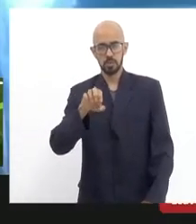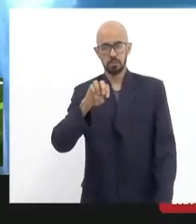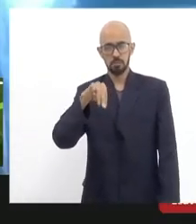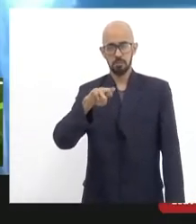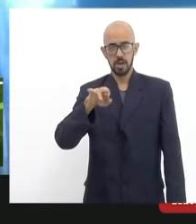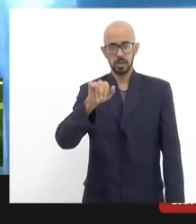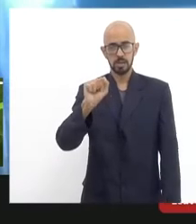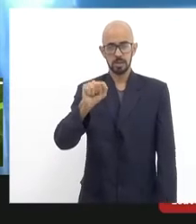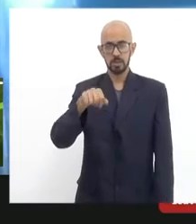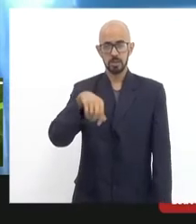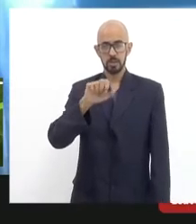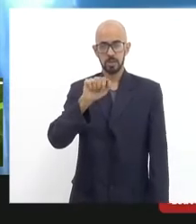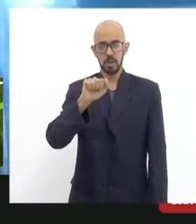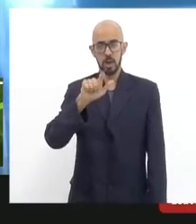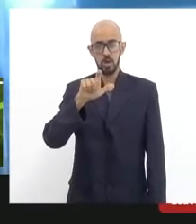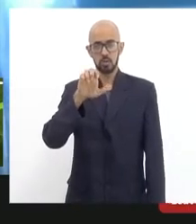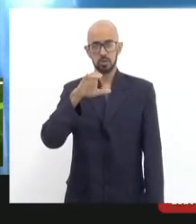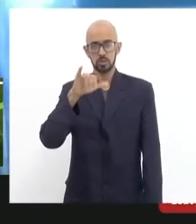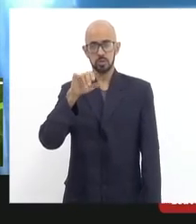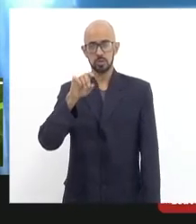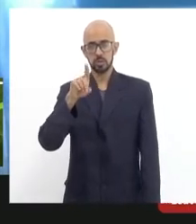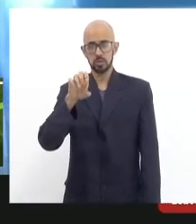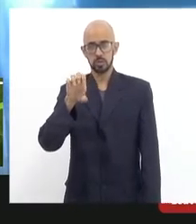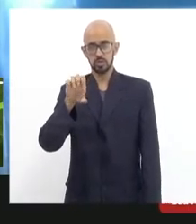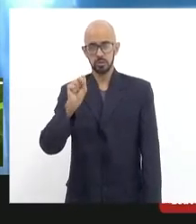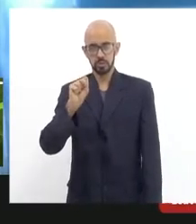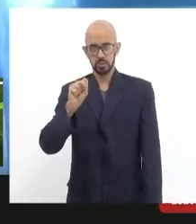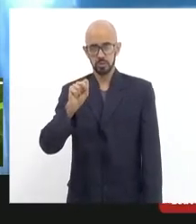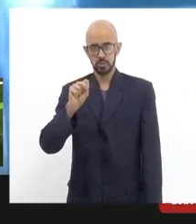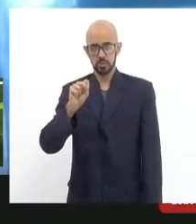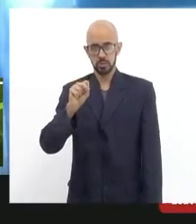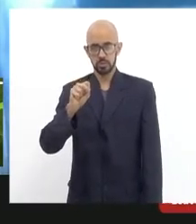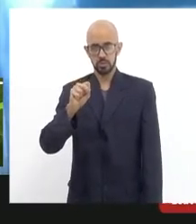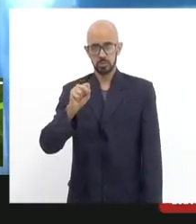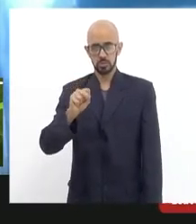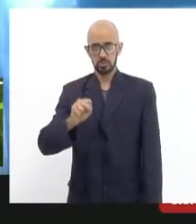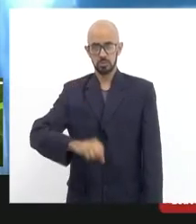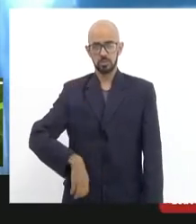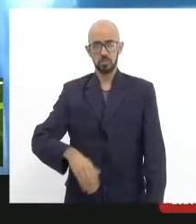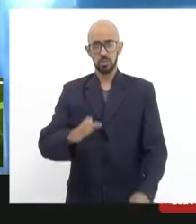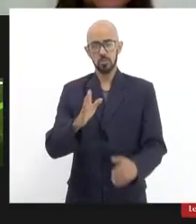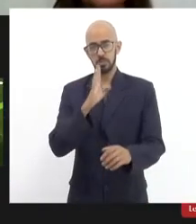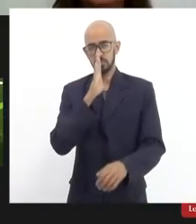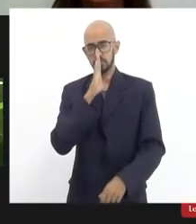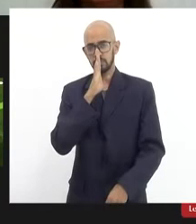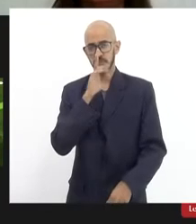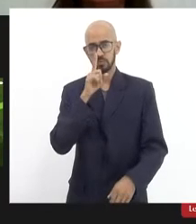Nunes e auxílios de Abreu Gonçalves. Presente. Um minuto de silêncio, por favor.